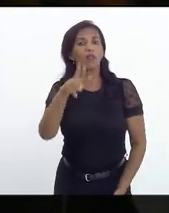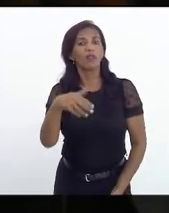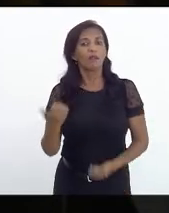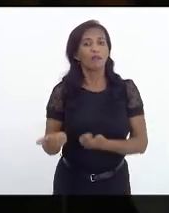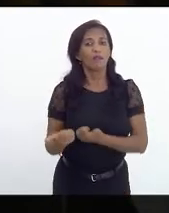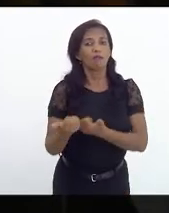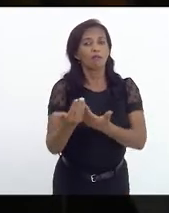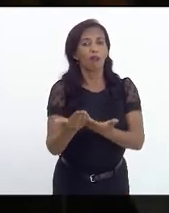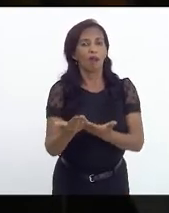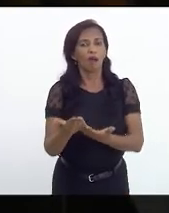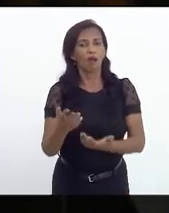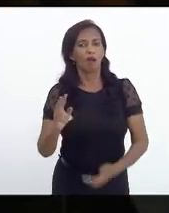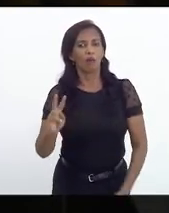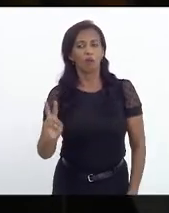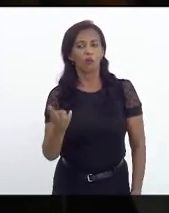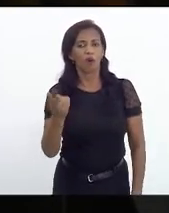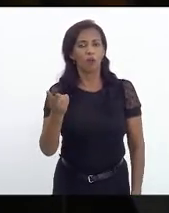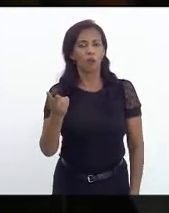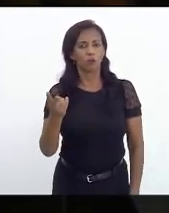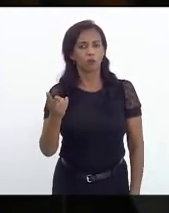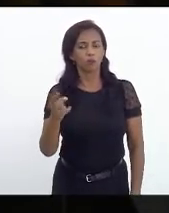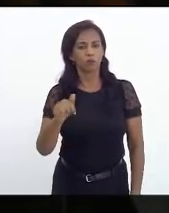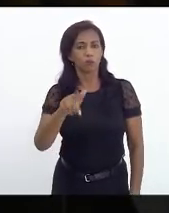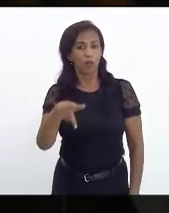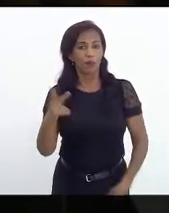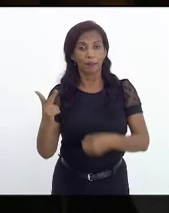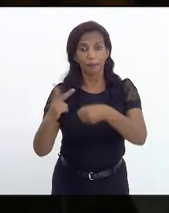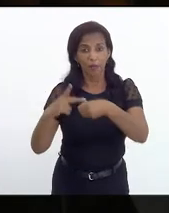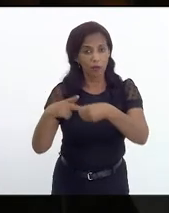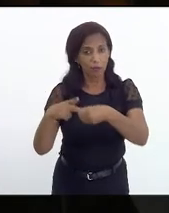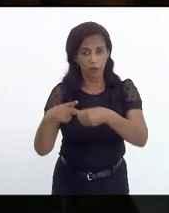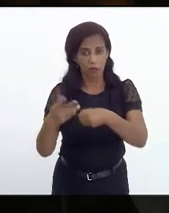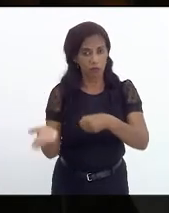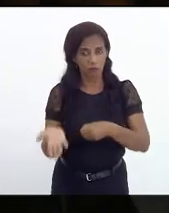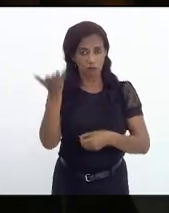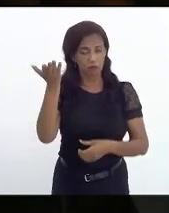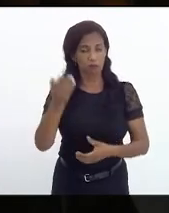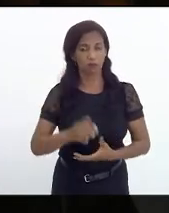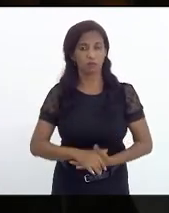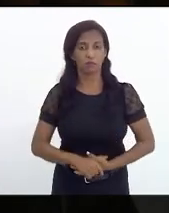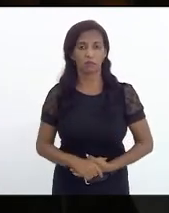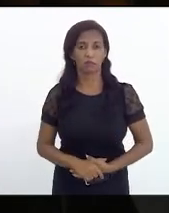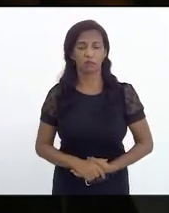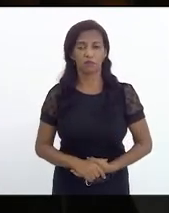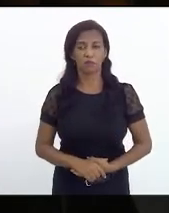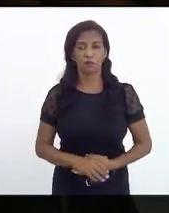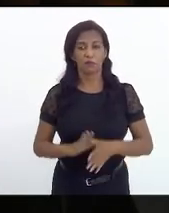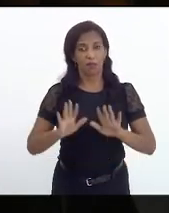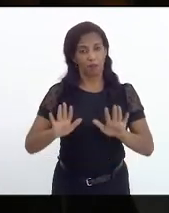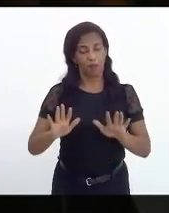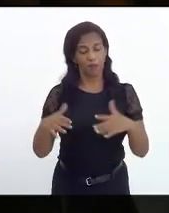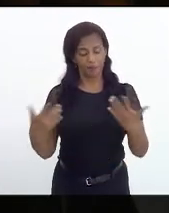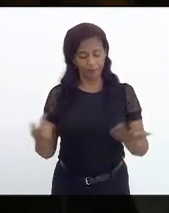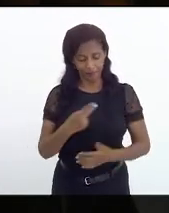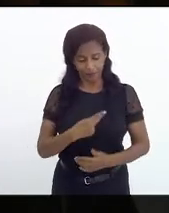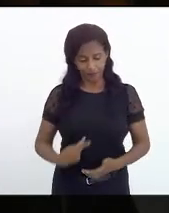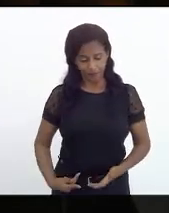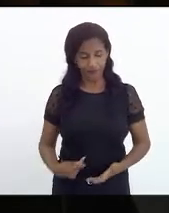dos aumentos é a Petrobras. Mas, senhora presidente,